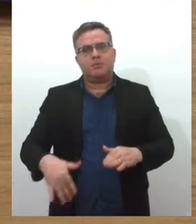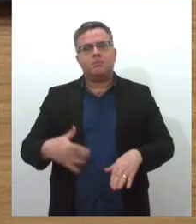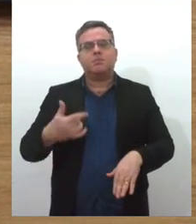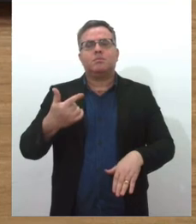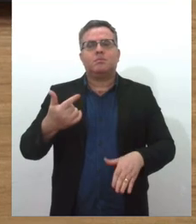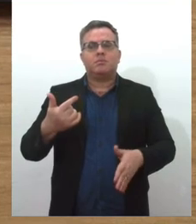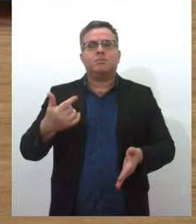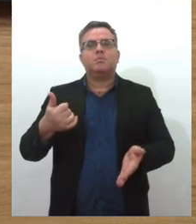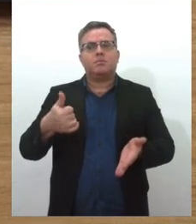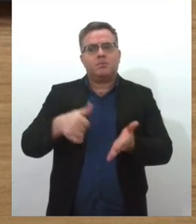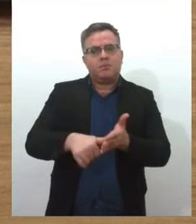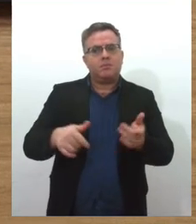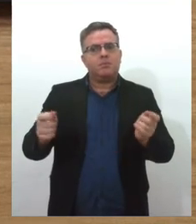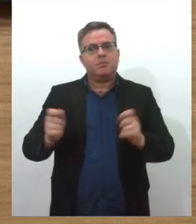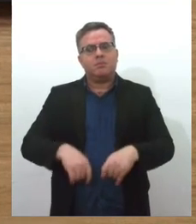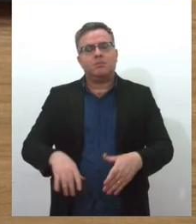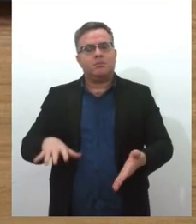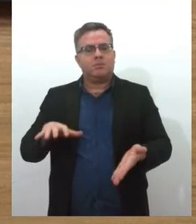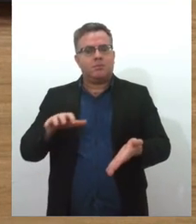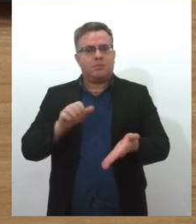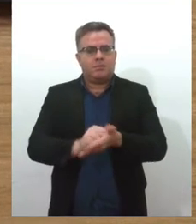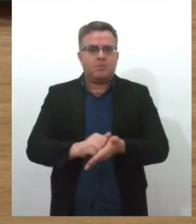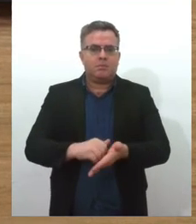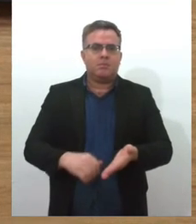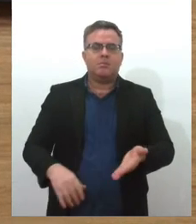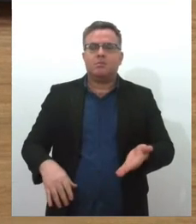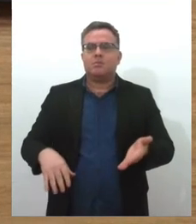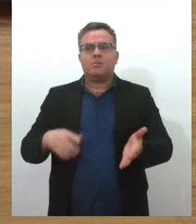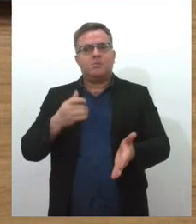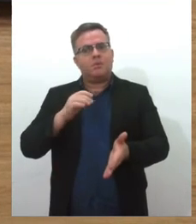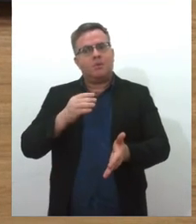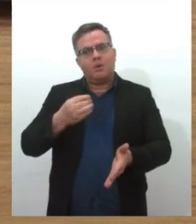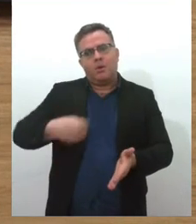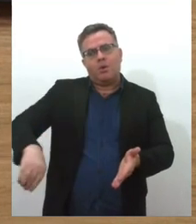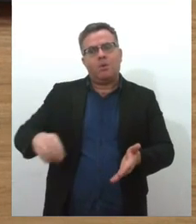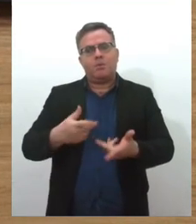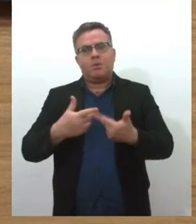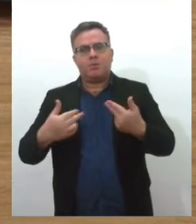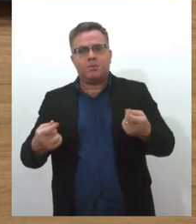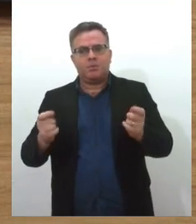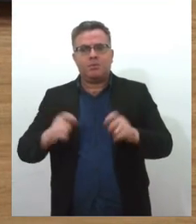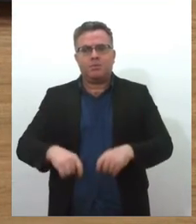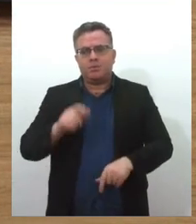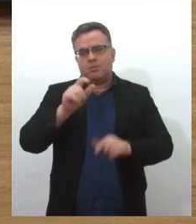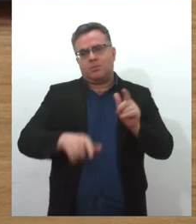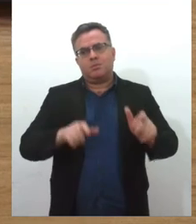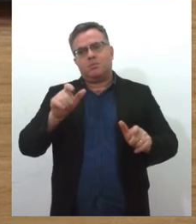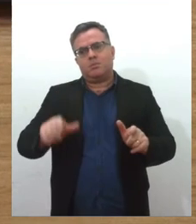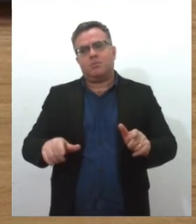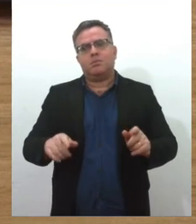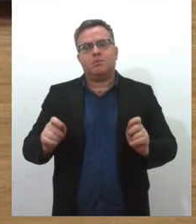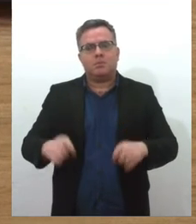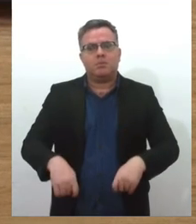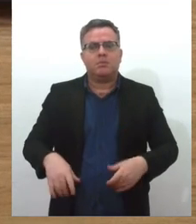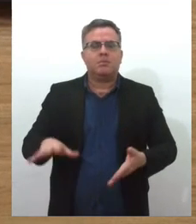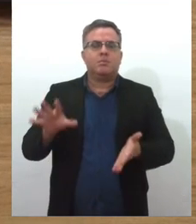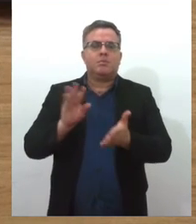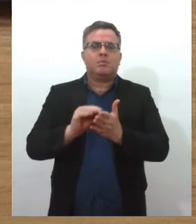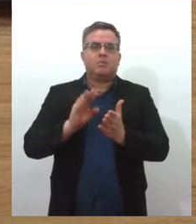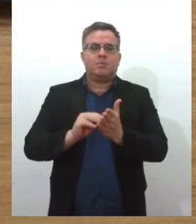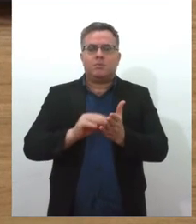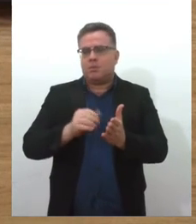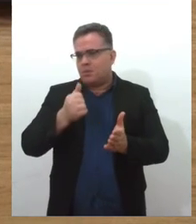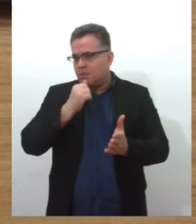atualização cadastral, perda ou extravio, roubo ou furto e para pessoas das quais os dados não